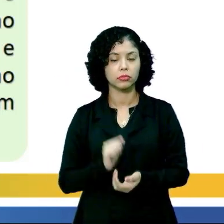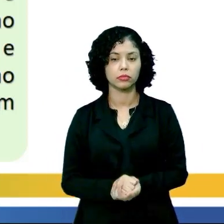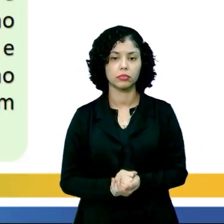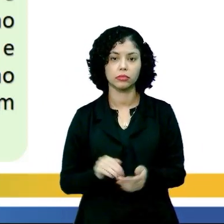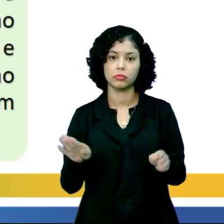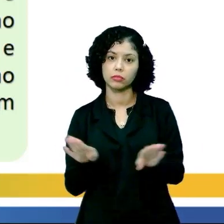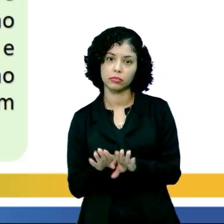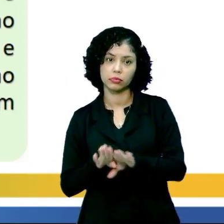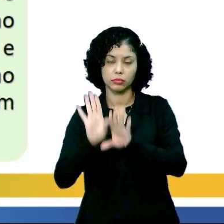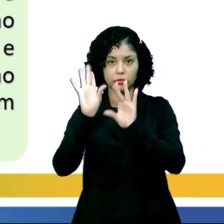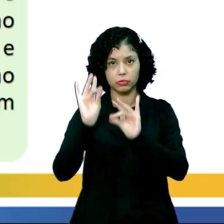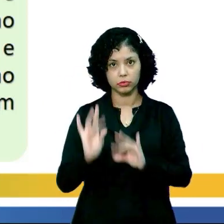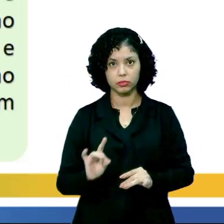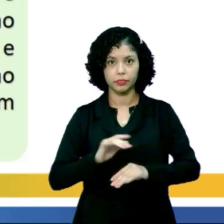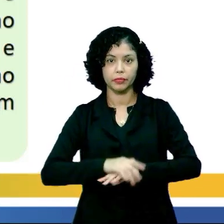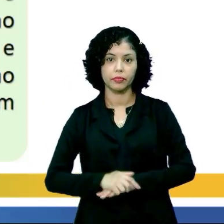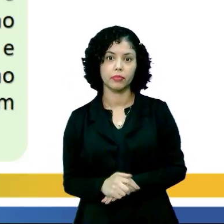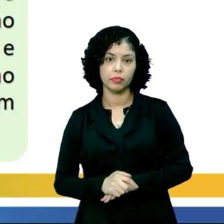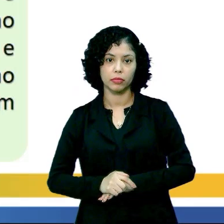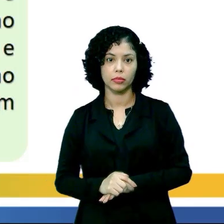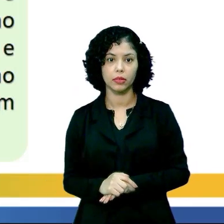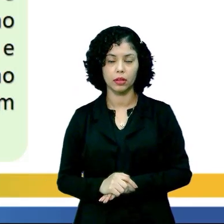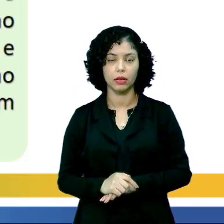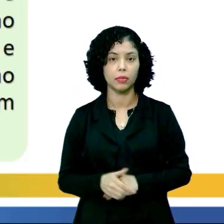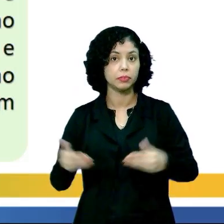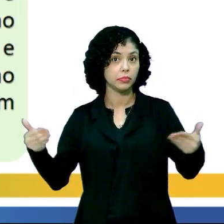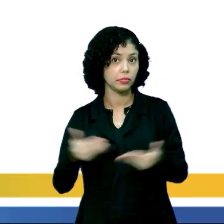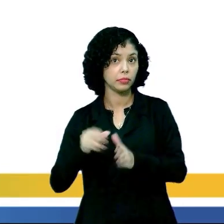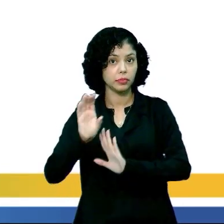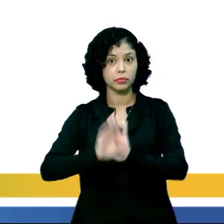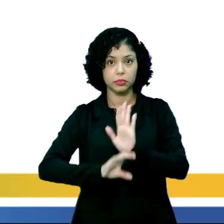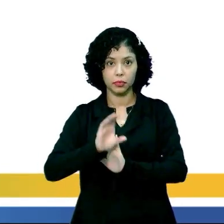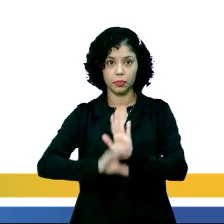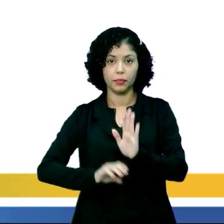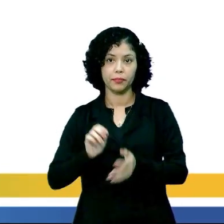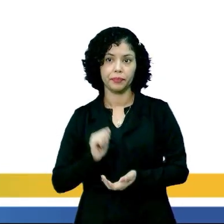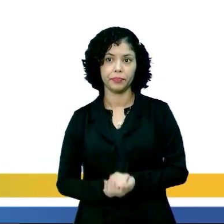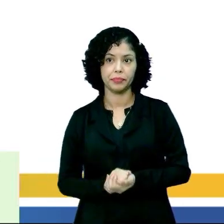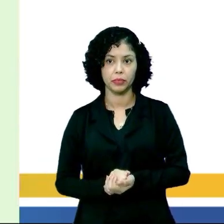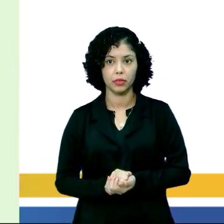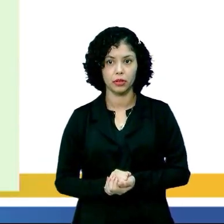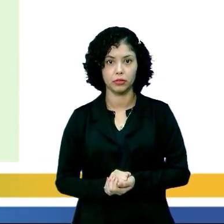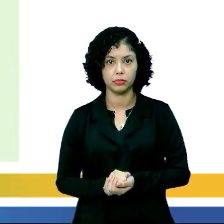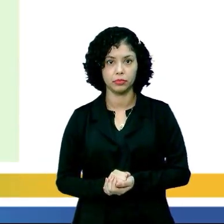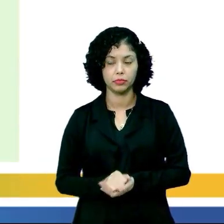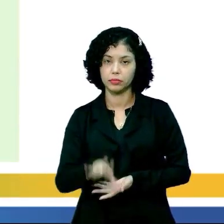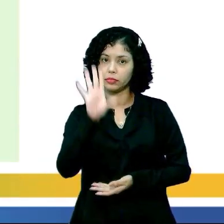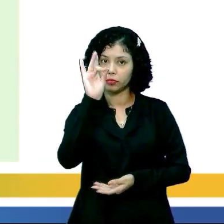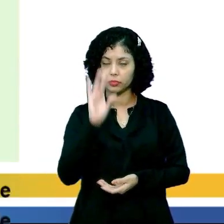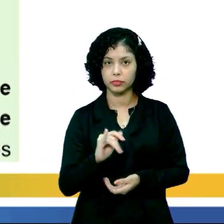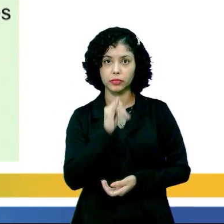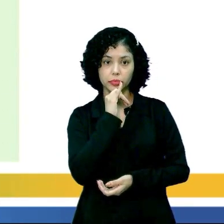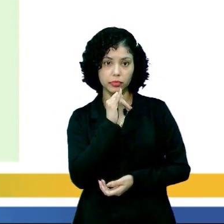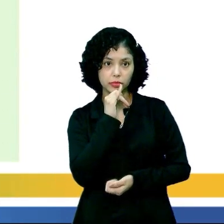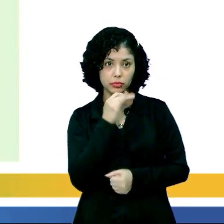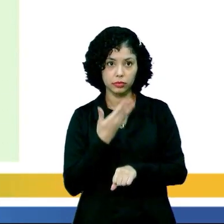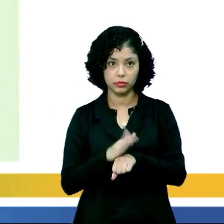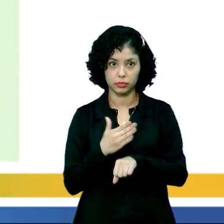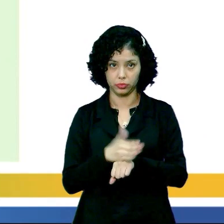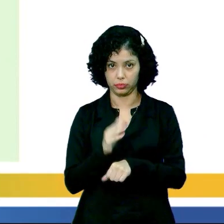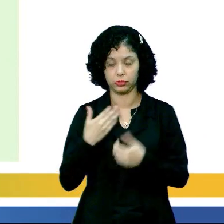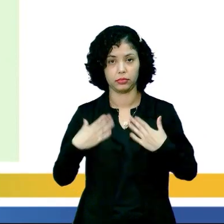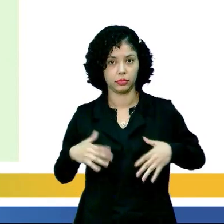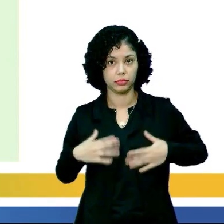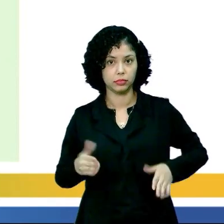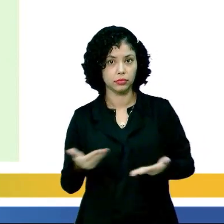mostra traços dessa identidade. Agora que nós entendemos os conceitos, vamos para os exemplos mais práticos. Não, peraí,